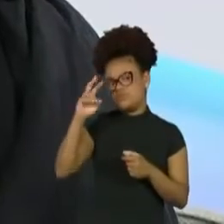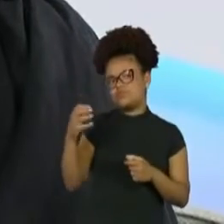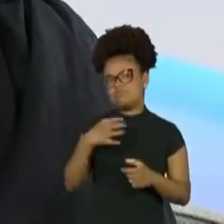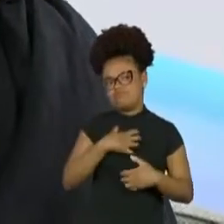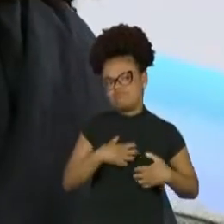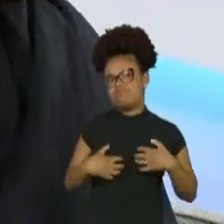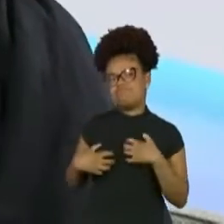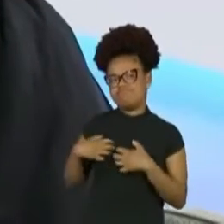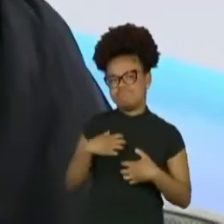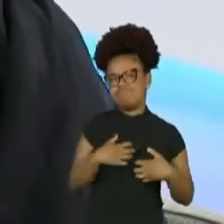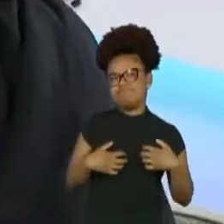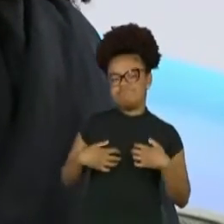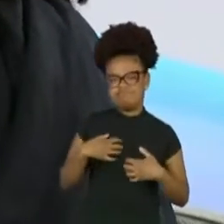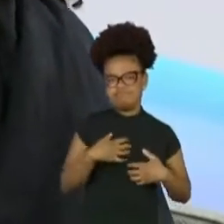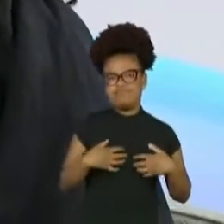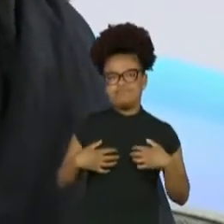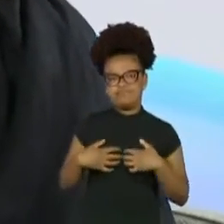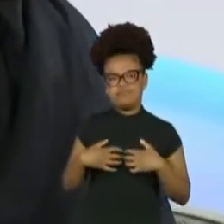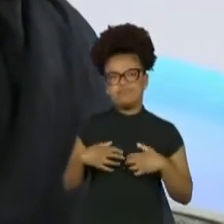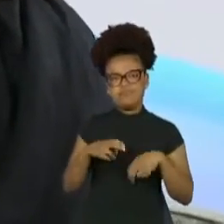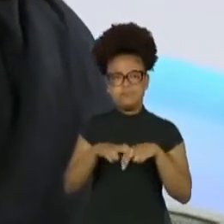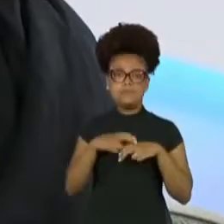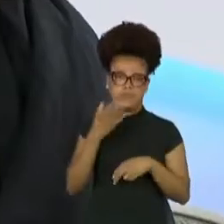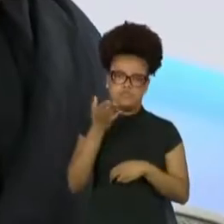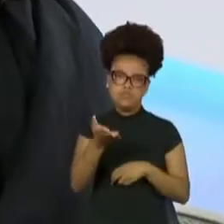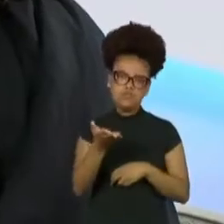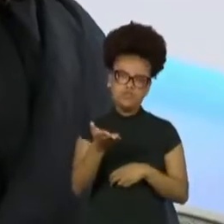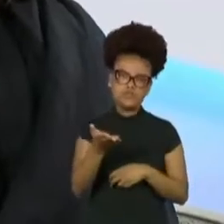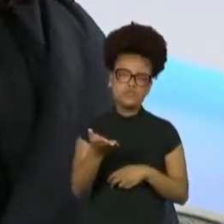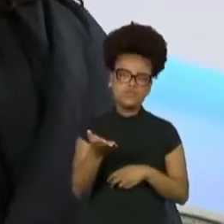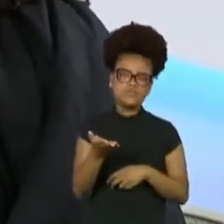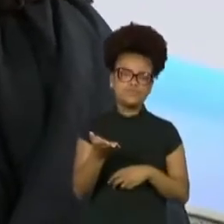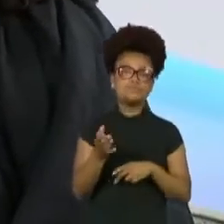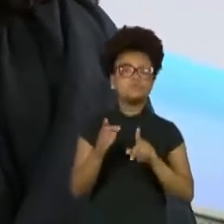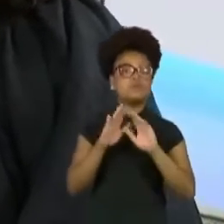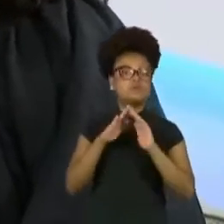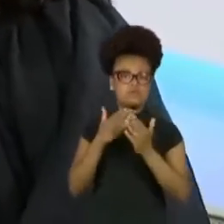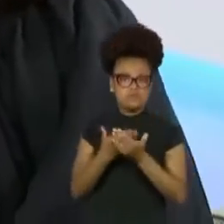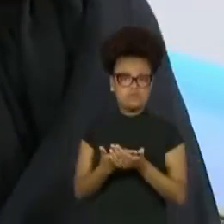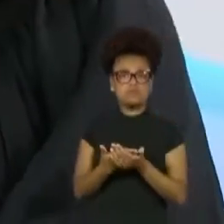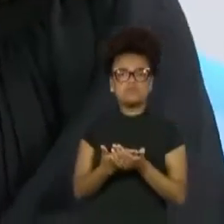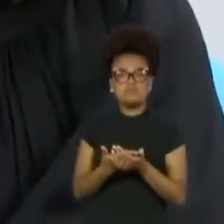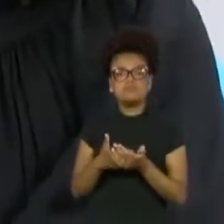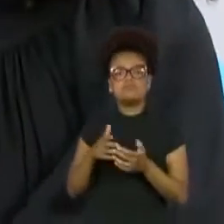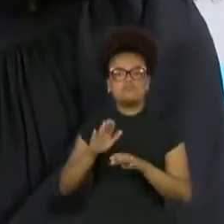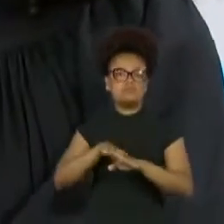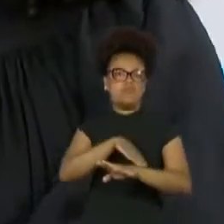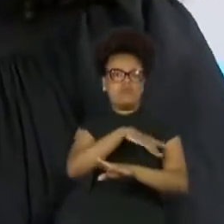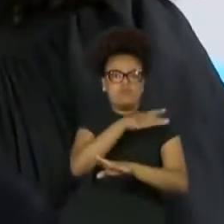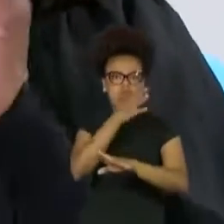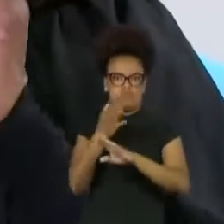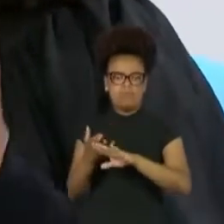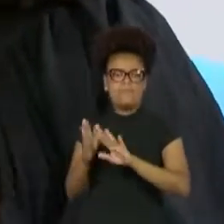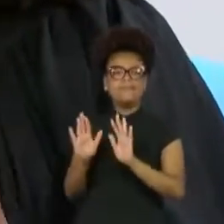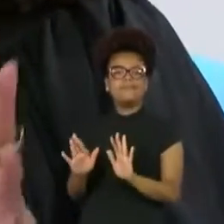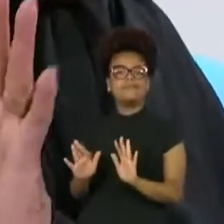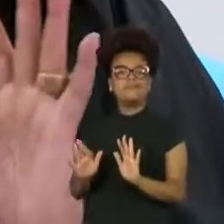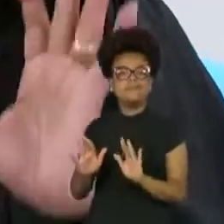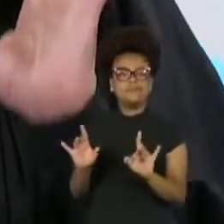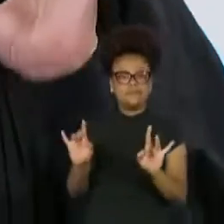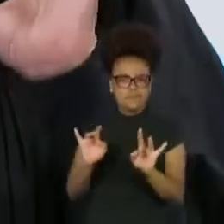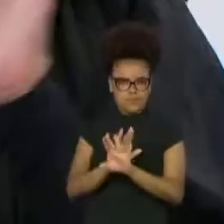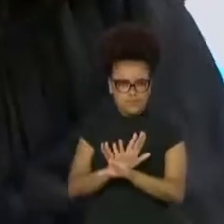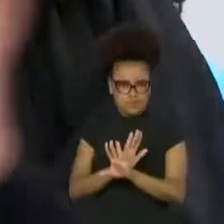mas aí foi assim. Quando eu saí do Colégio Interno, quando a minha mãe vinha me fazer um carinho, eu meio que recusava.